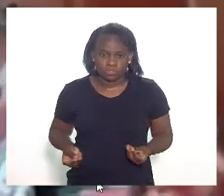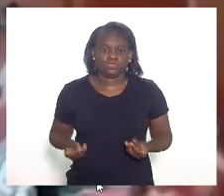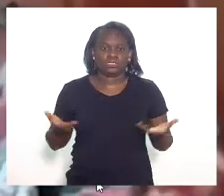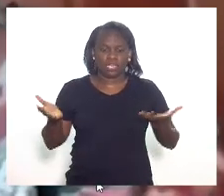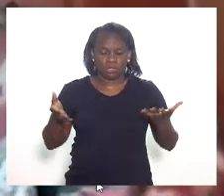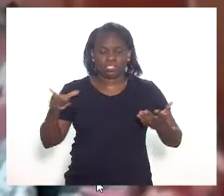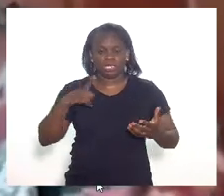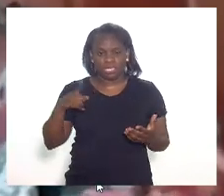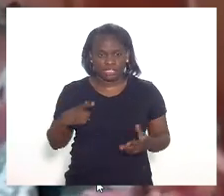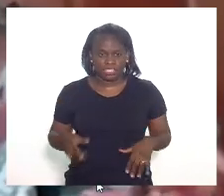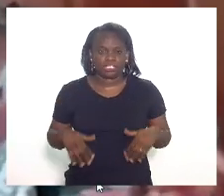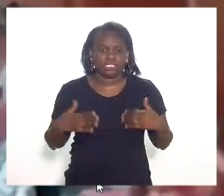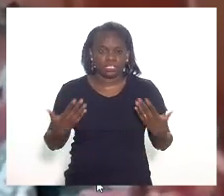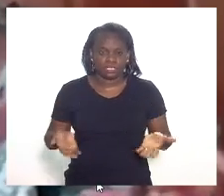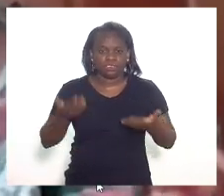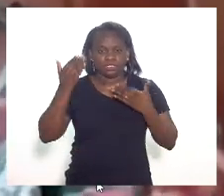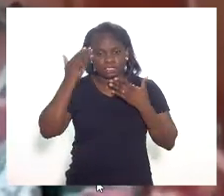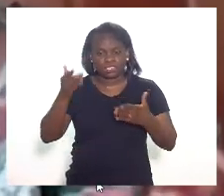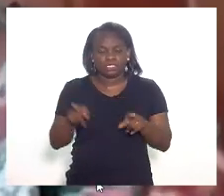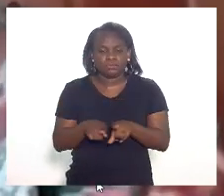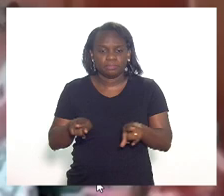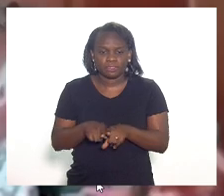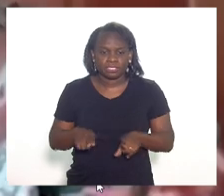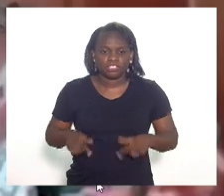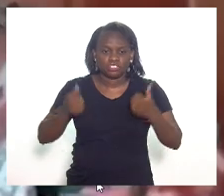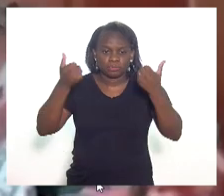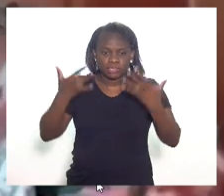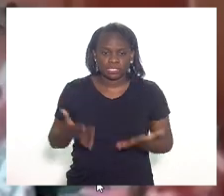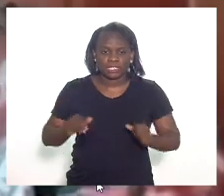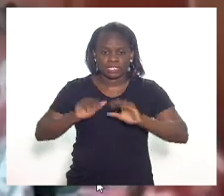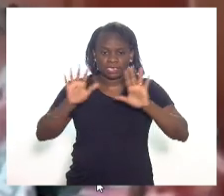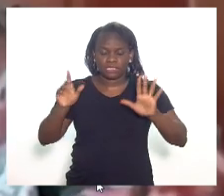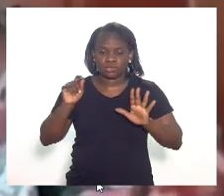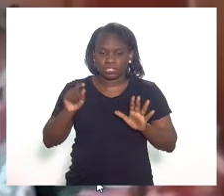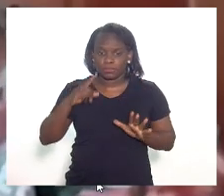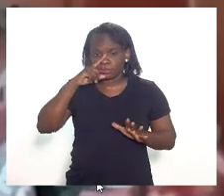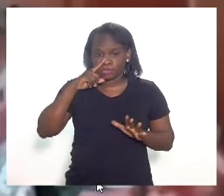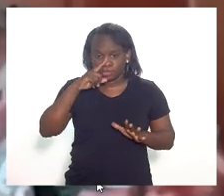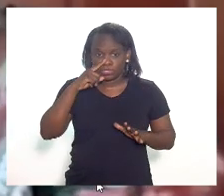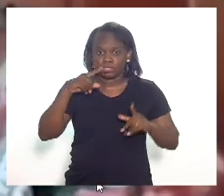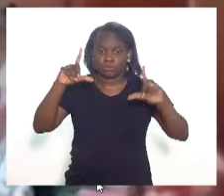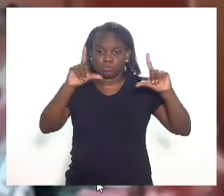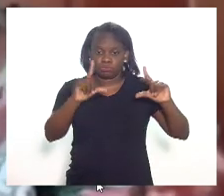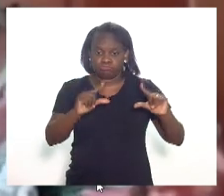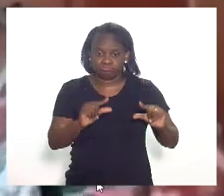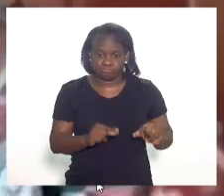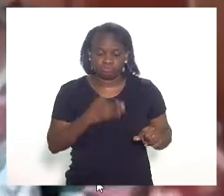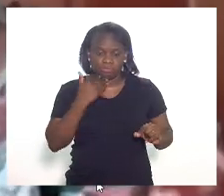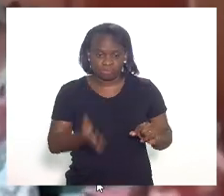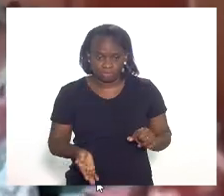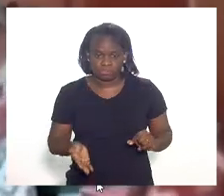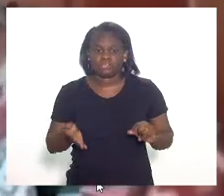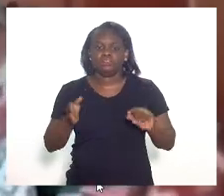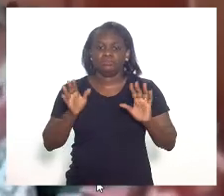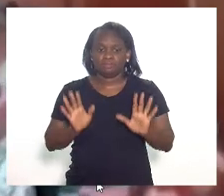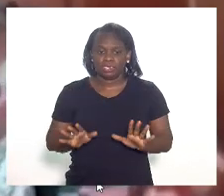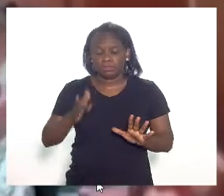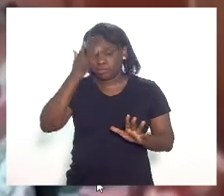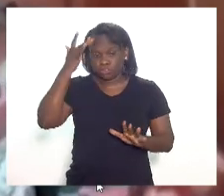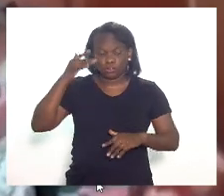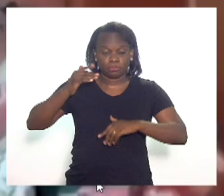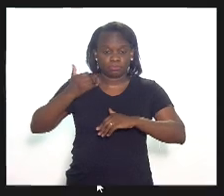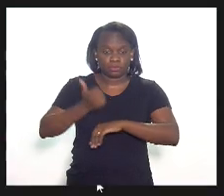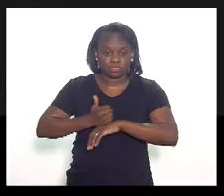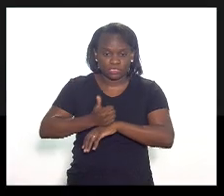nacional. Salienta-se, além da que não há comprovado risco de desabastecimento desses equipamentos para os profissionais de